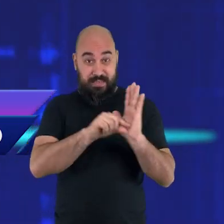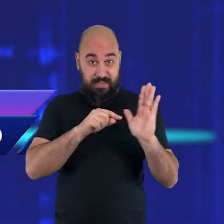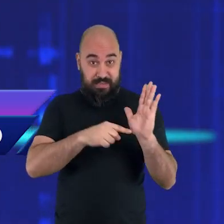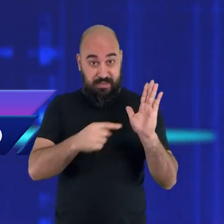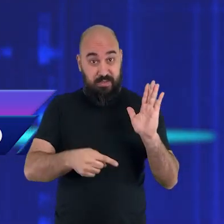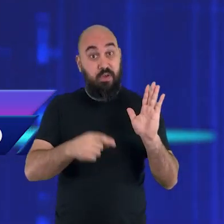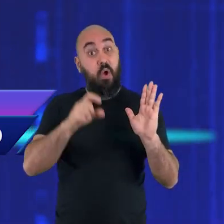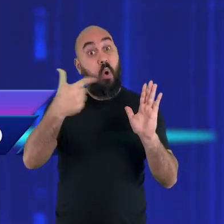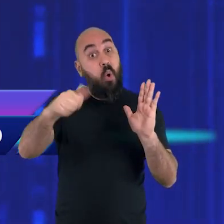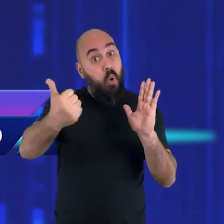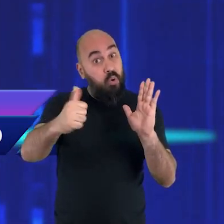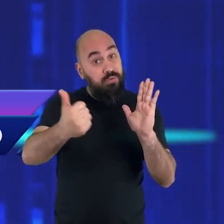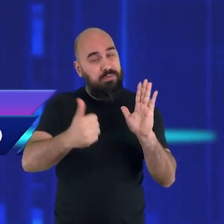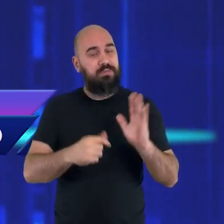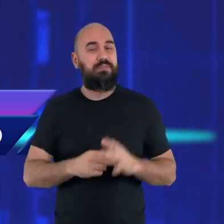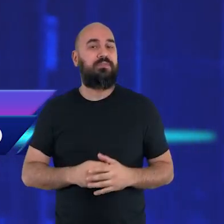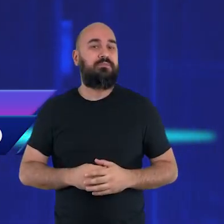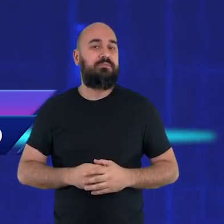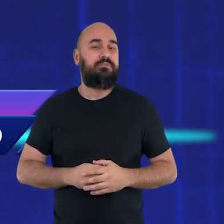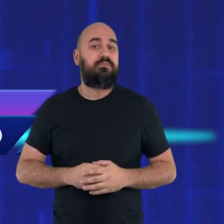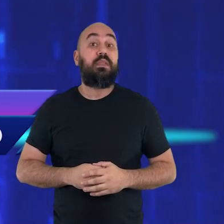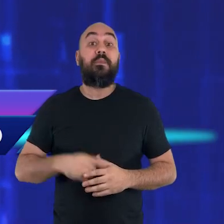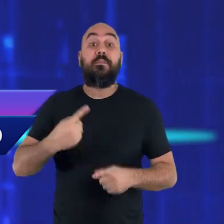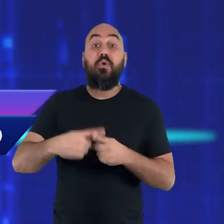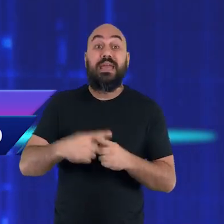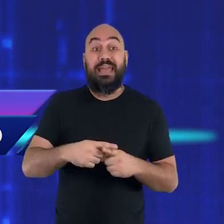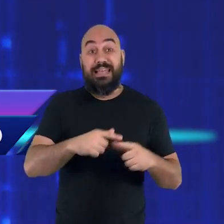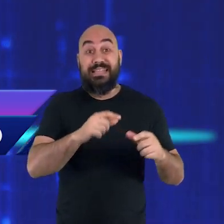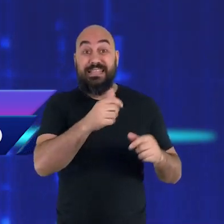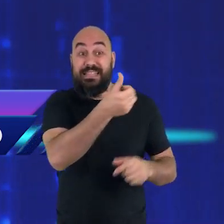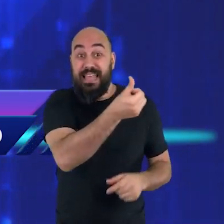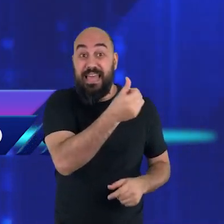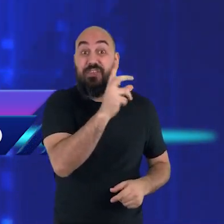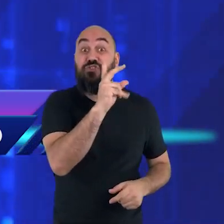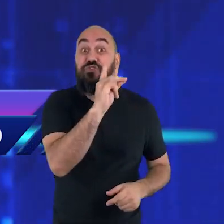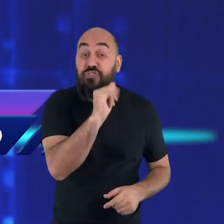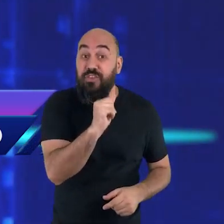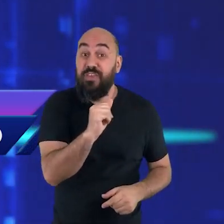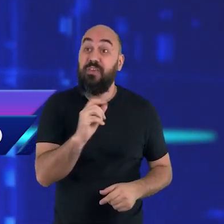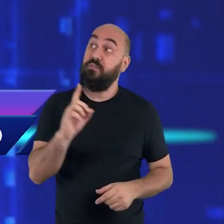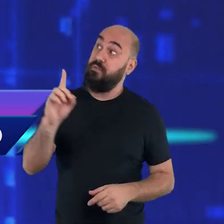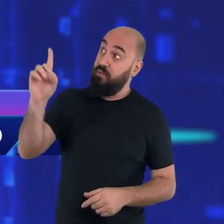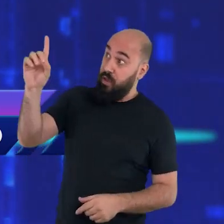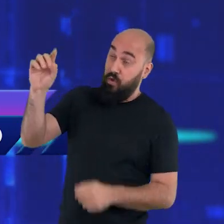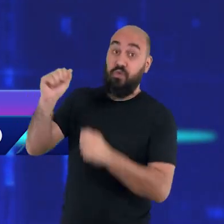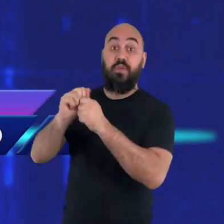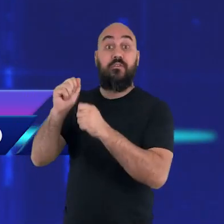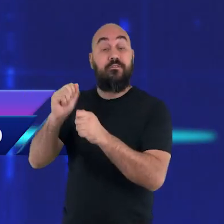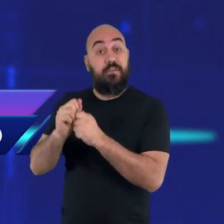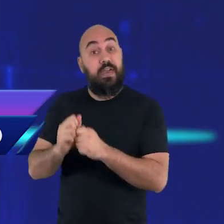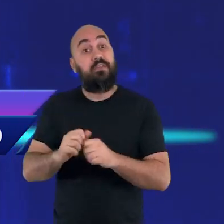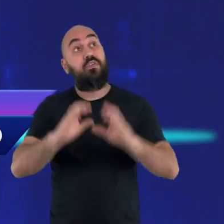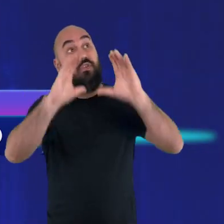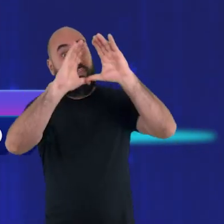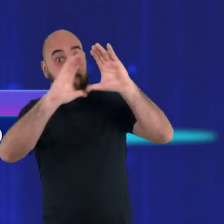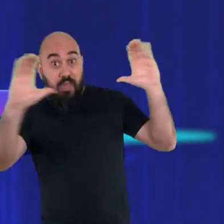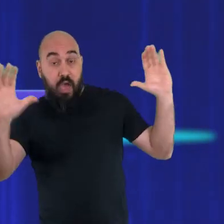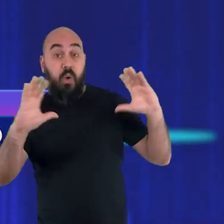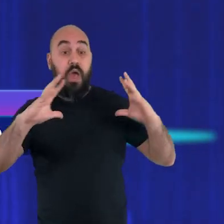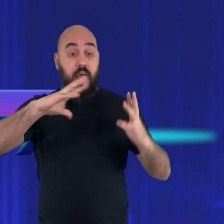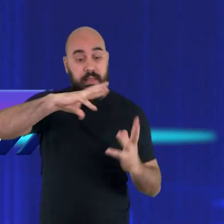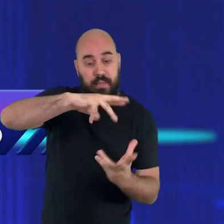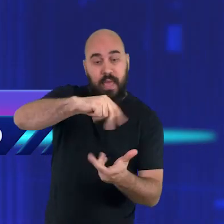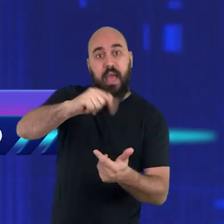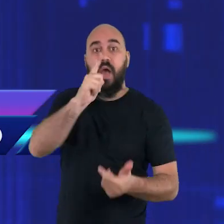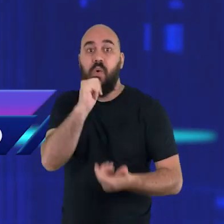olha. Versículo 11. Por que em seis dias fez o Senhor? O quê? Os céus, a terra,